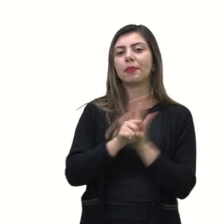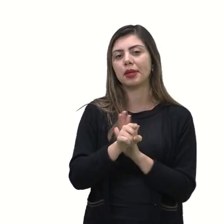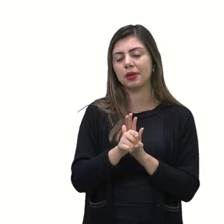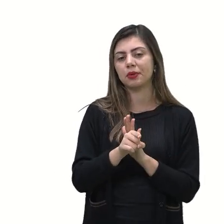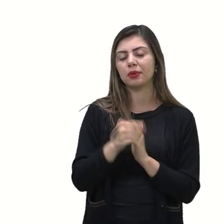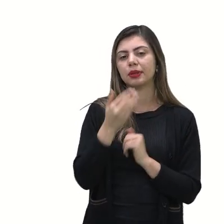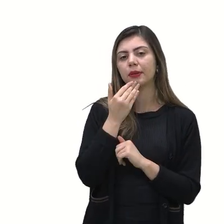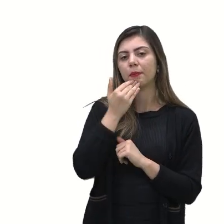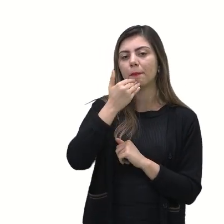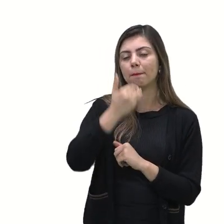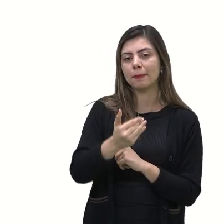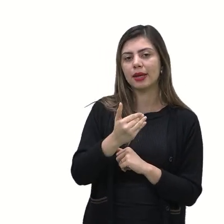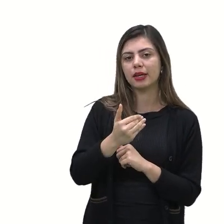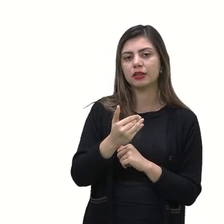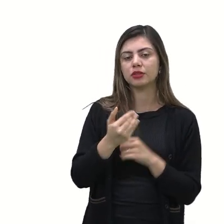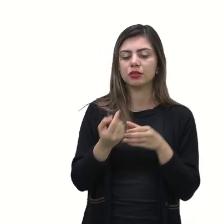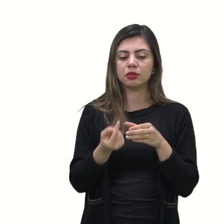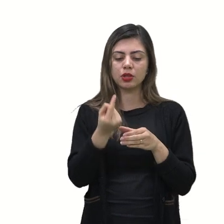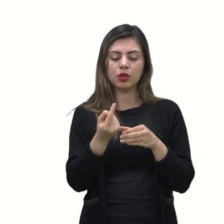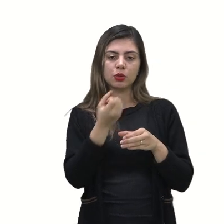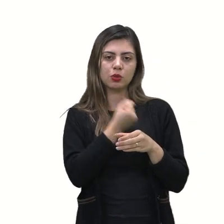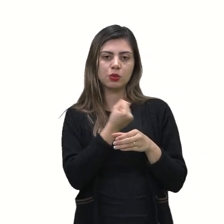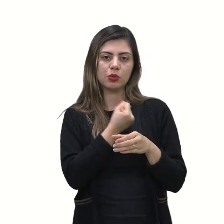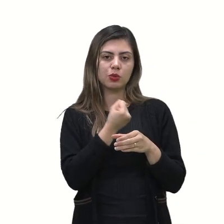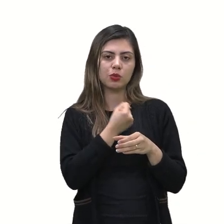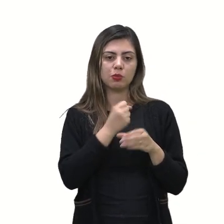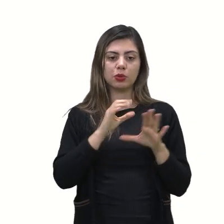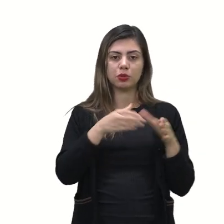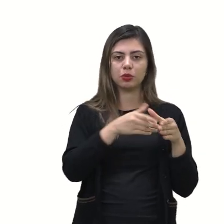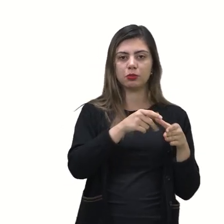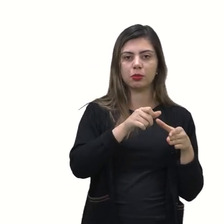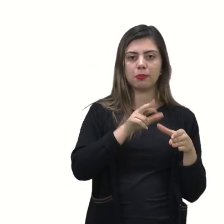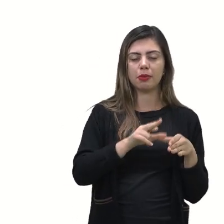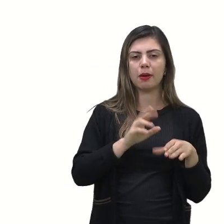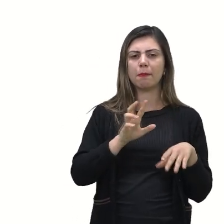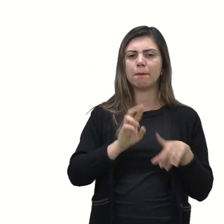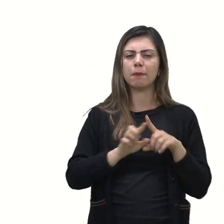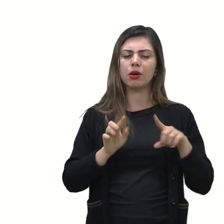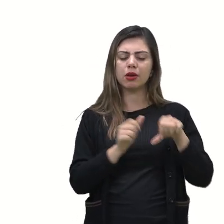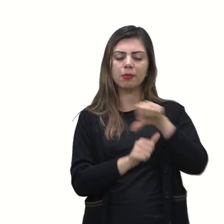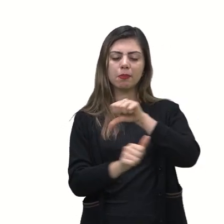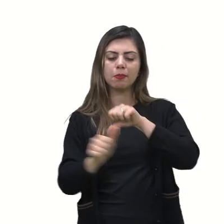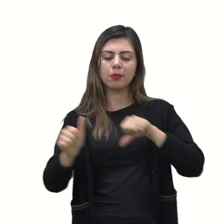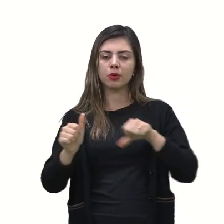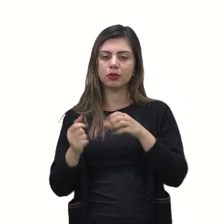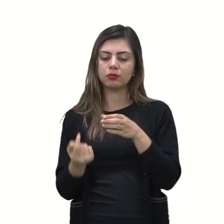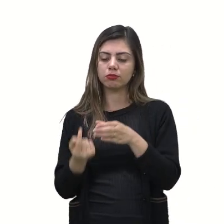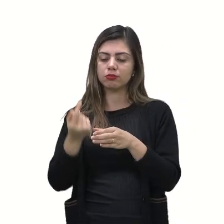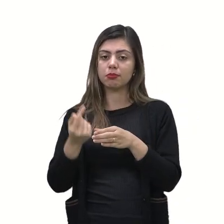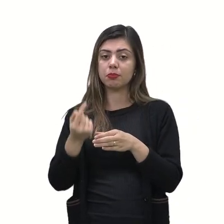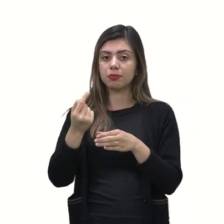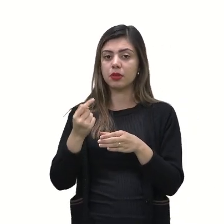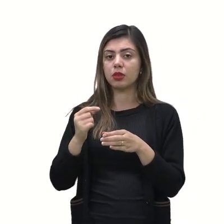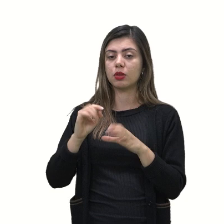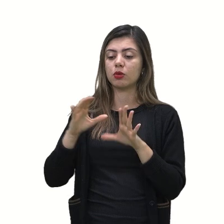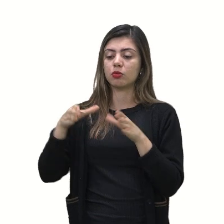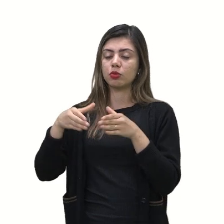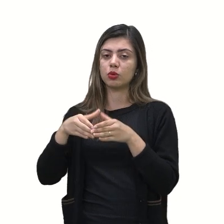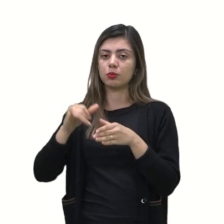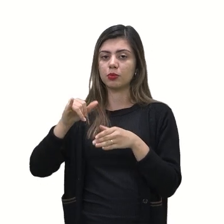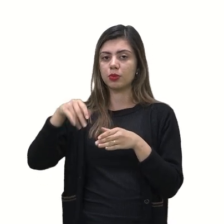face voltada para cima o número par ela te pedir na face voltada para cima o número ímpar